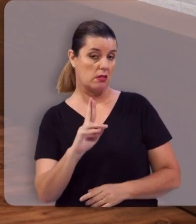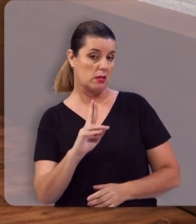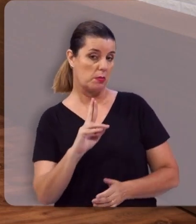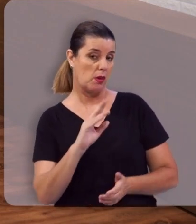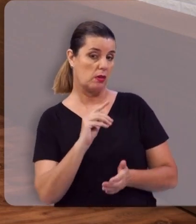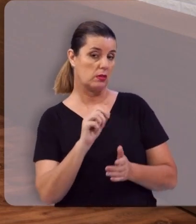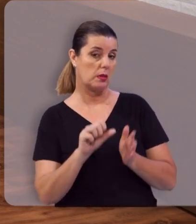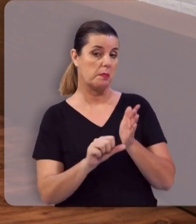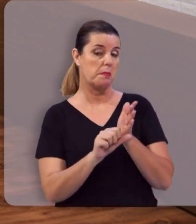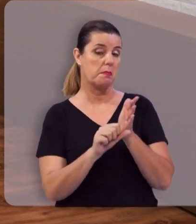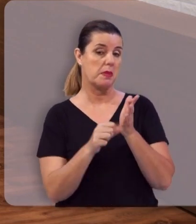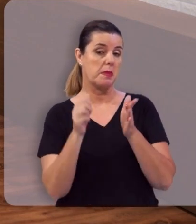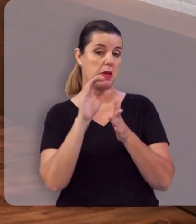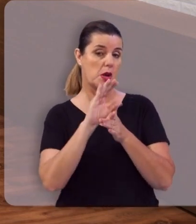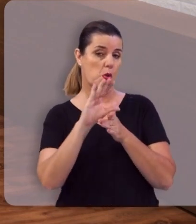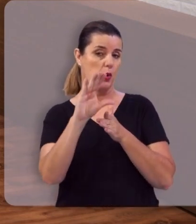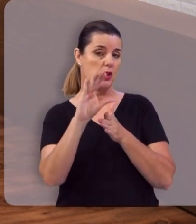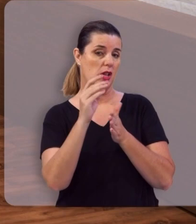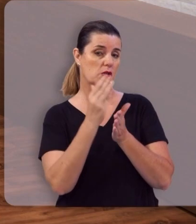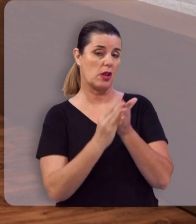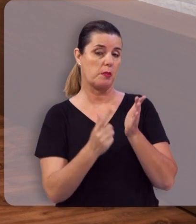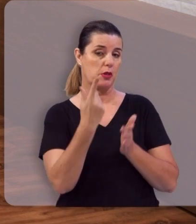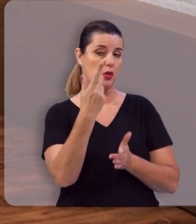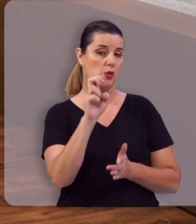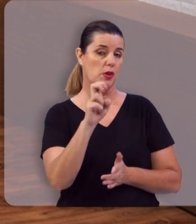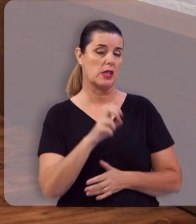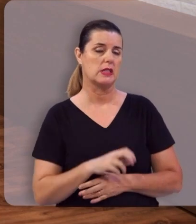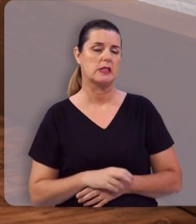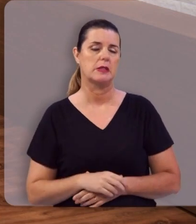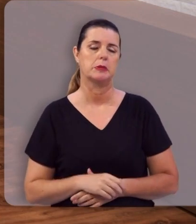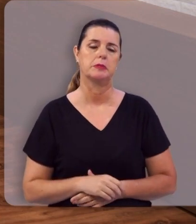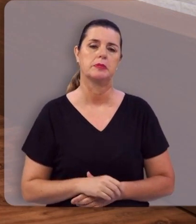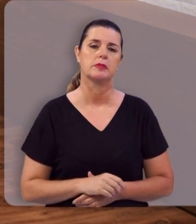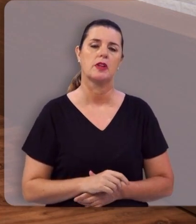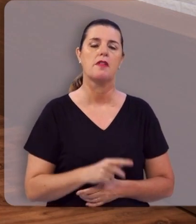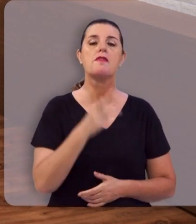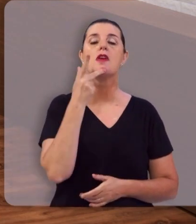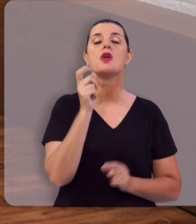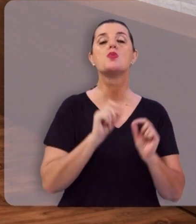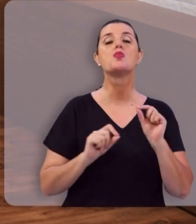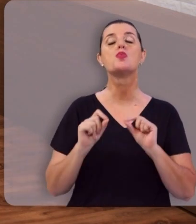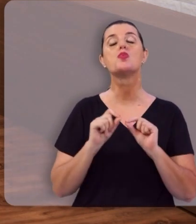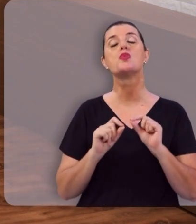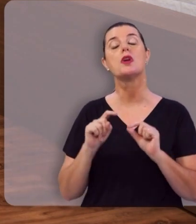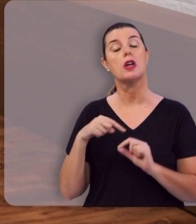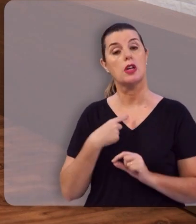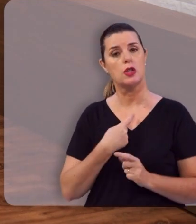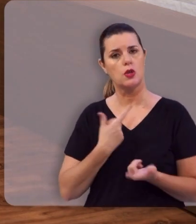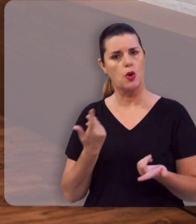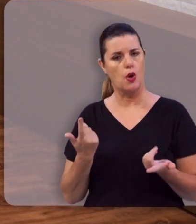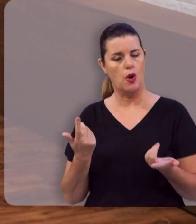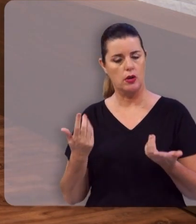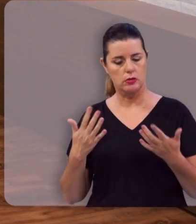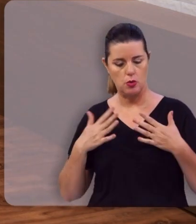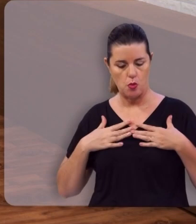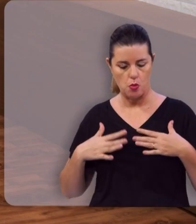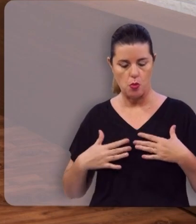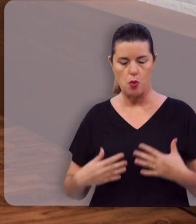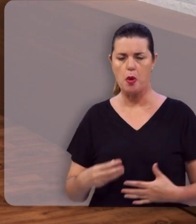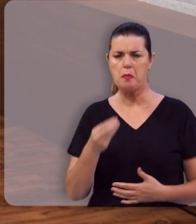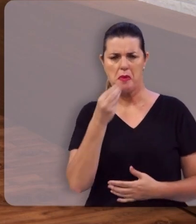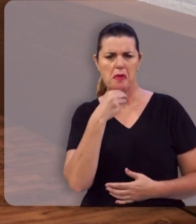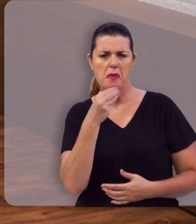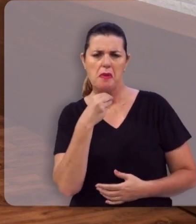isso na primeira carta aos Coríntios, capítulo 15, dizendo que a gente semeia o corpo em